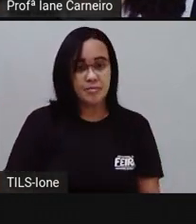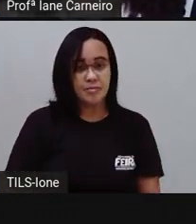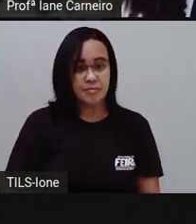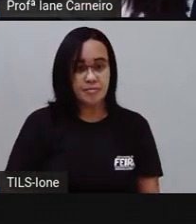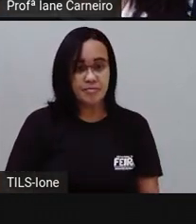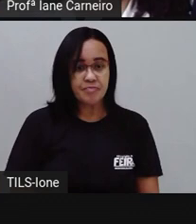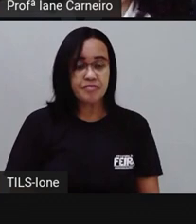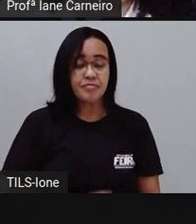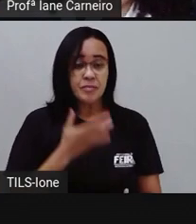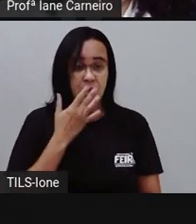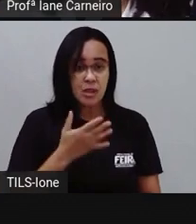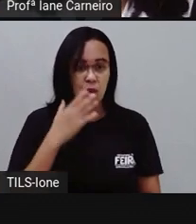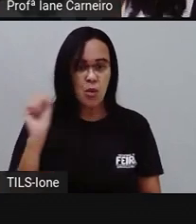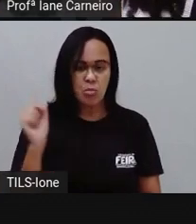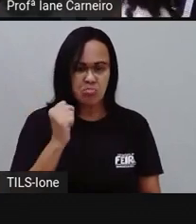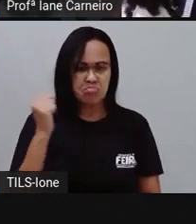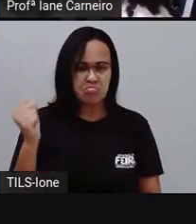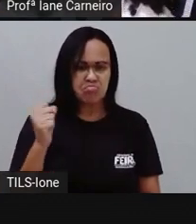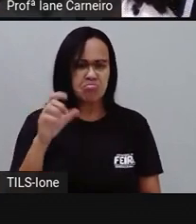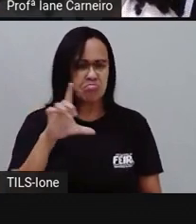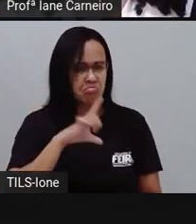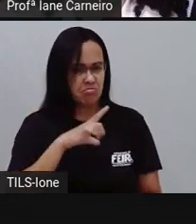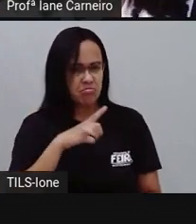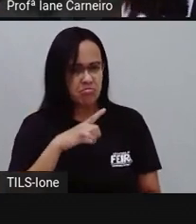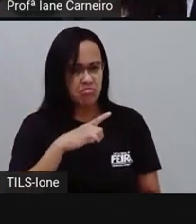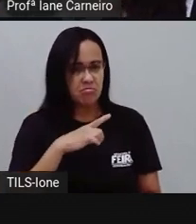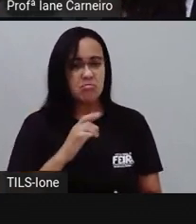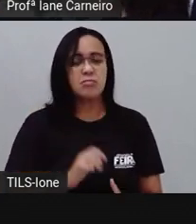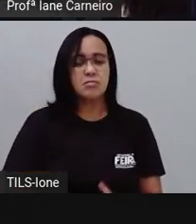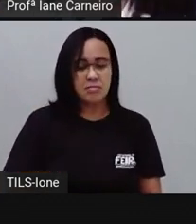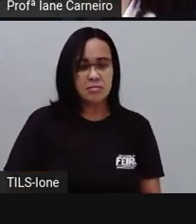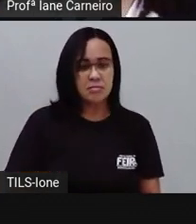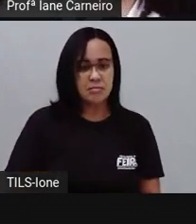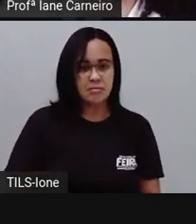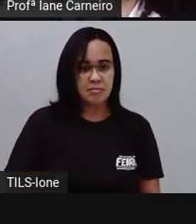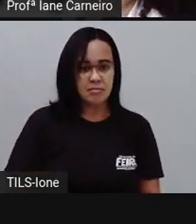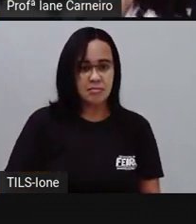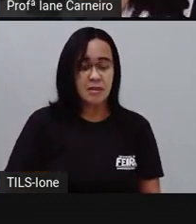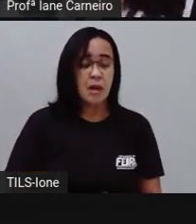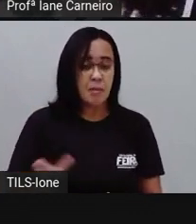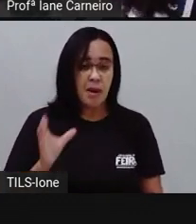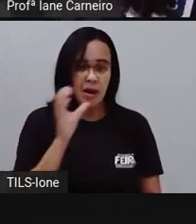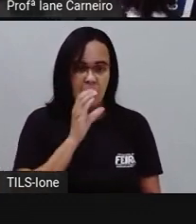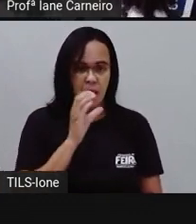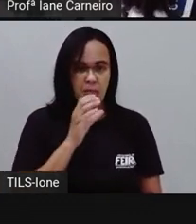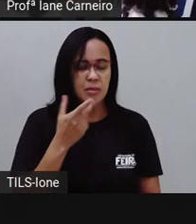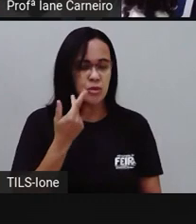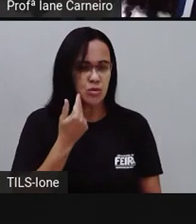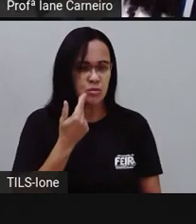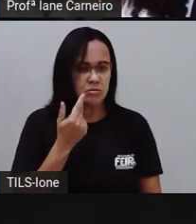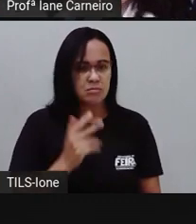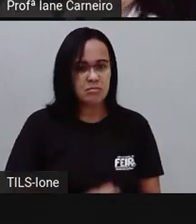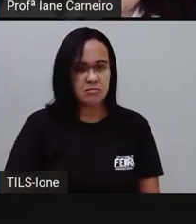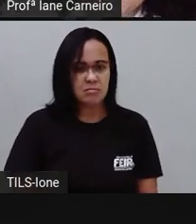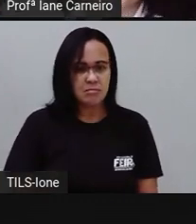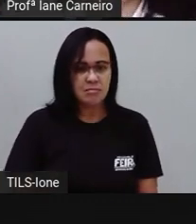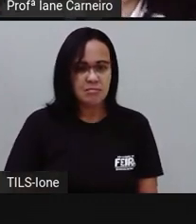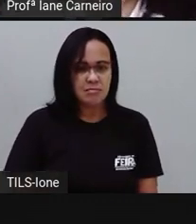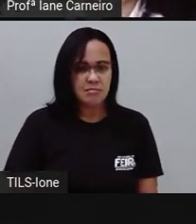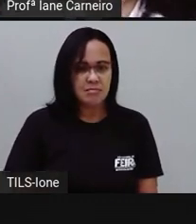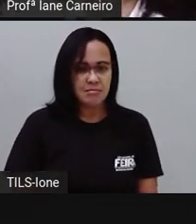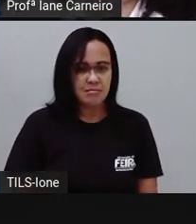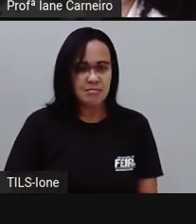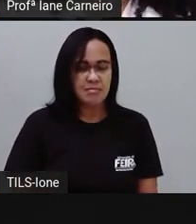A cor tem grande poder. Recupere o desbotado. Pode tornar algo escuro ou bastante clareado. Faz ficar